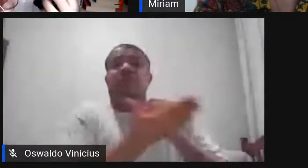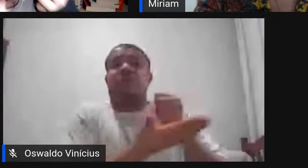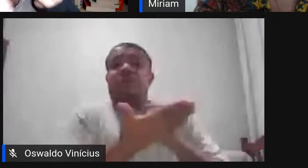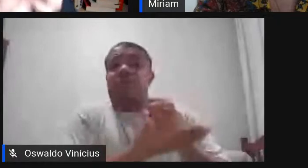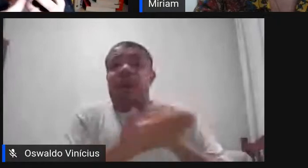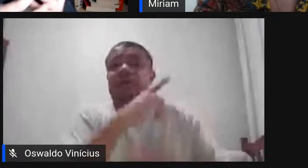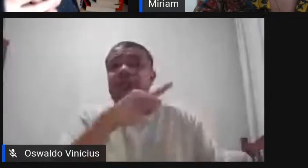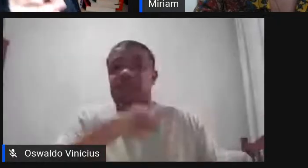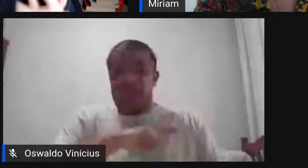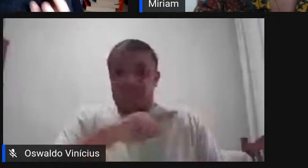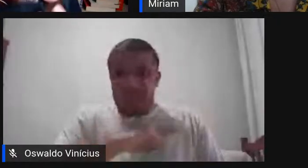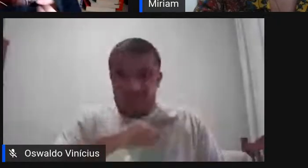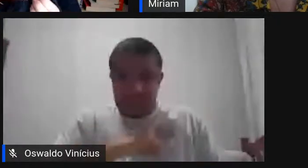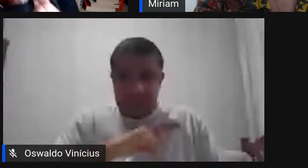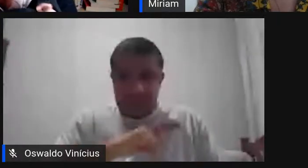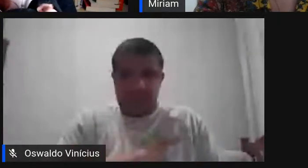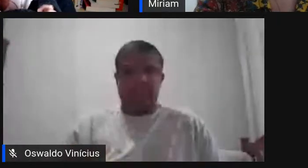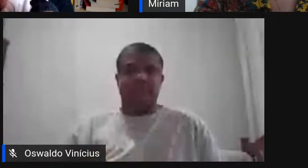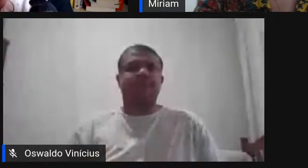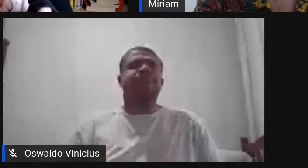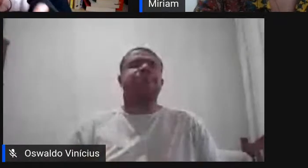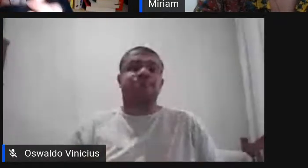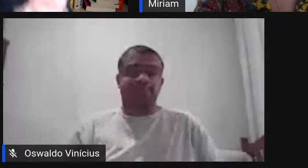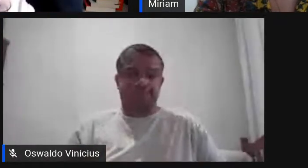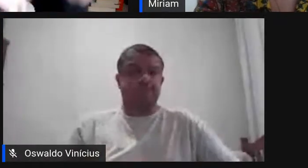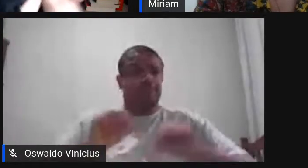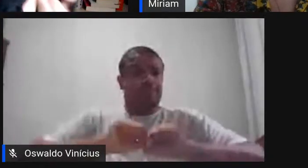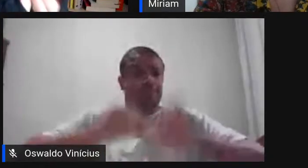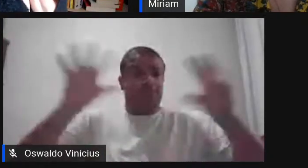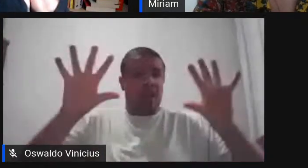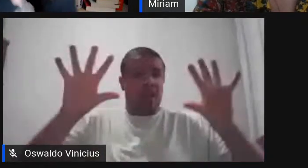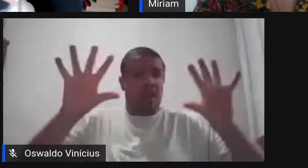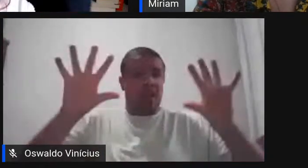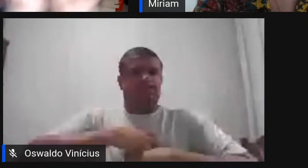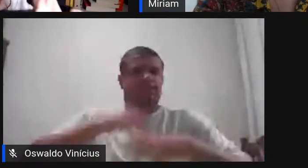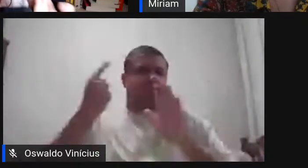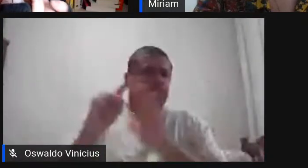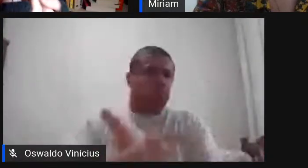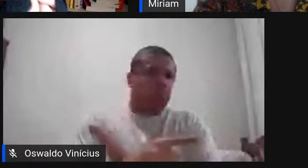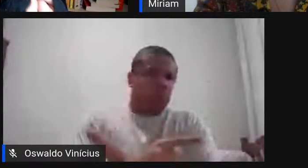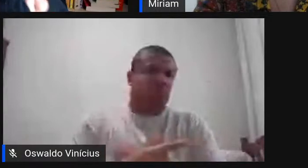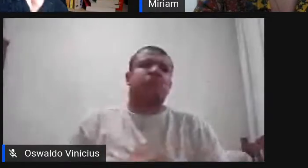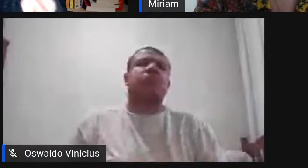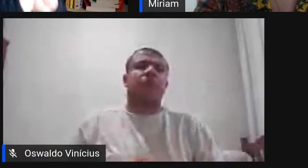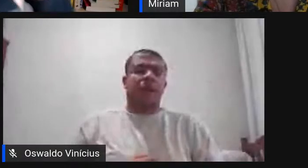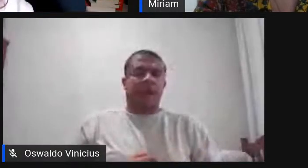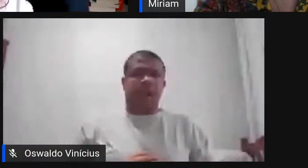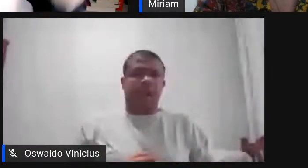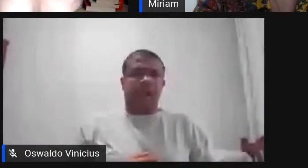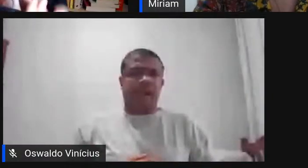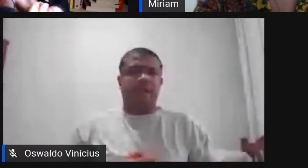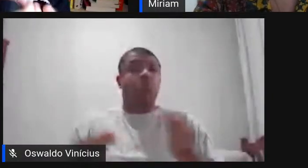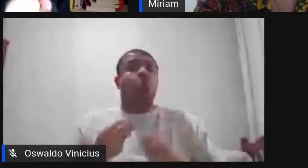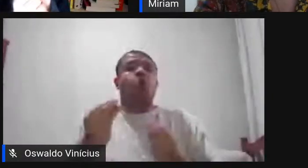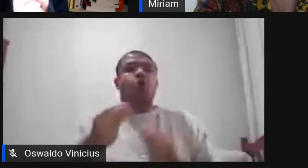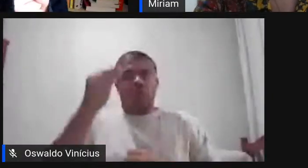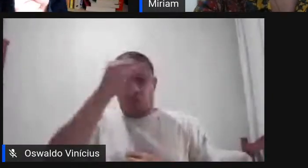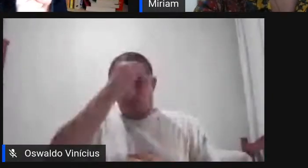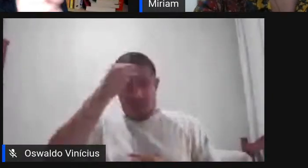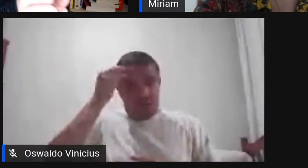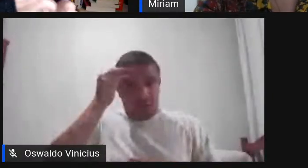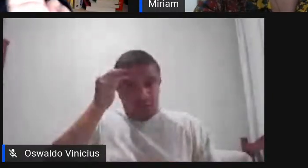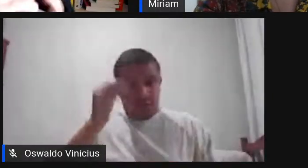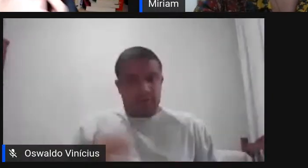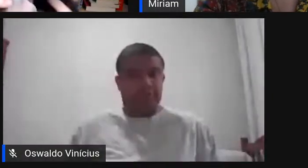banais mas expressados de uma forma muito poética muito profunda de forma a conectar a gente enquanto espécie né essas vivências que são muito